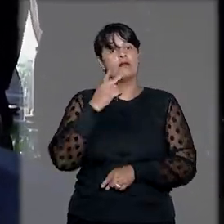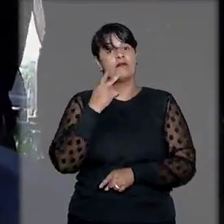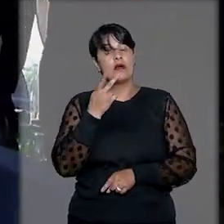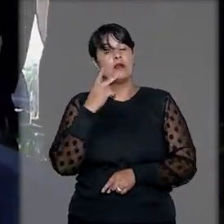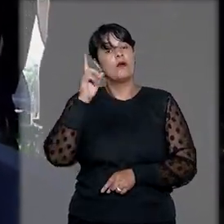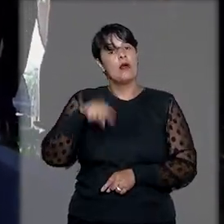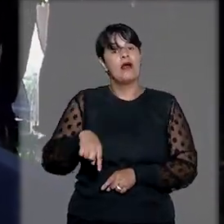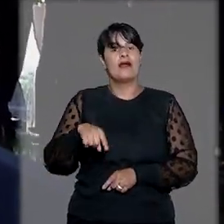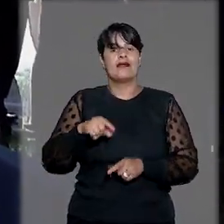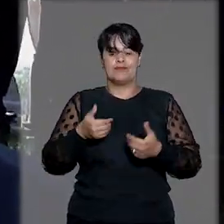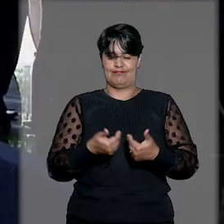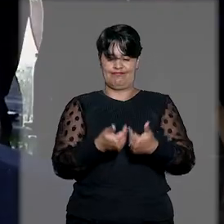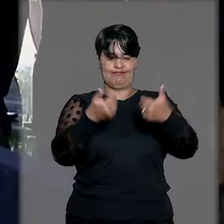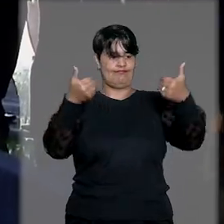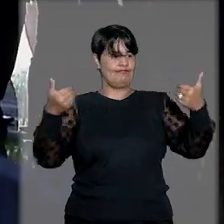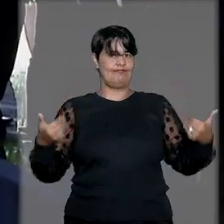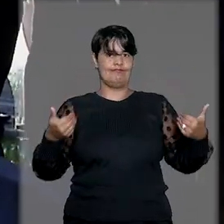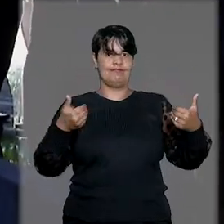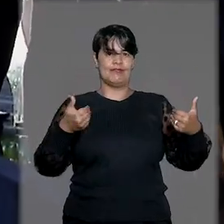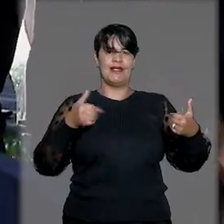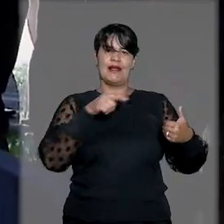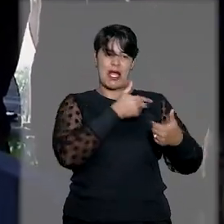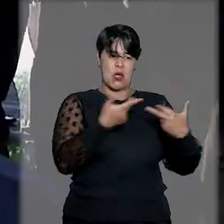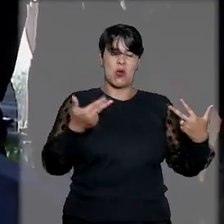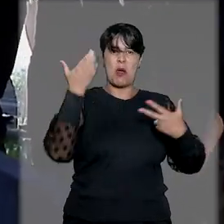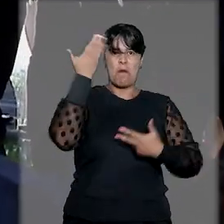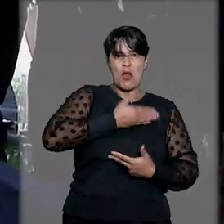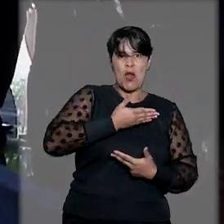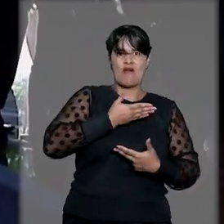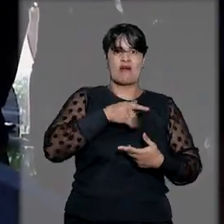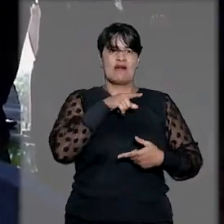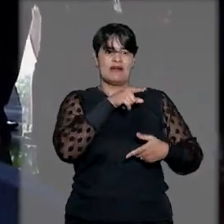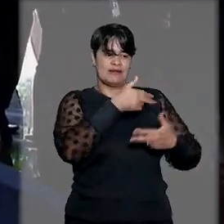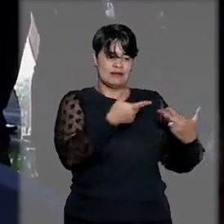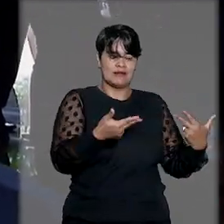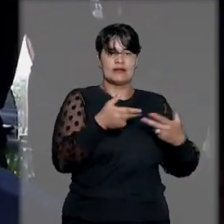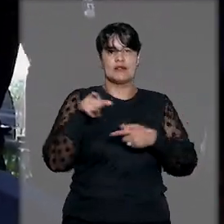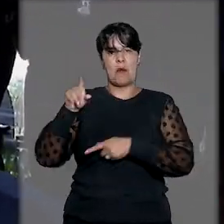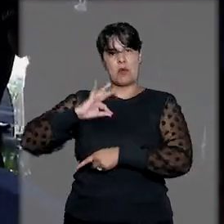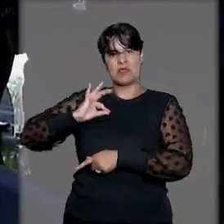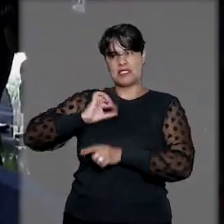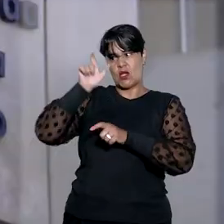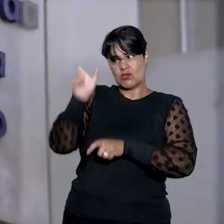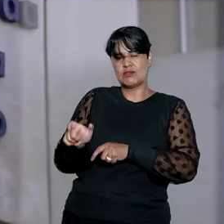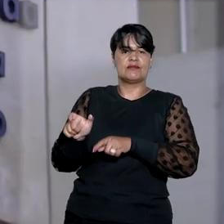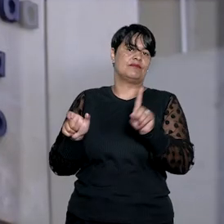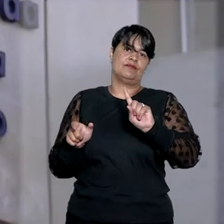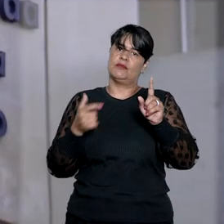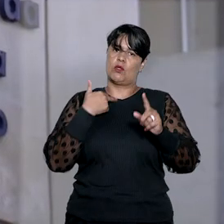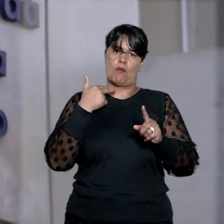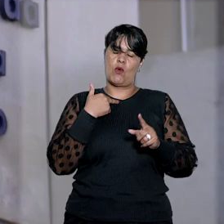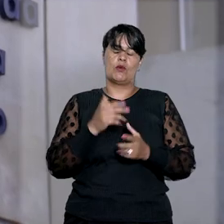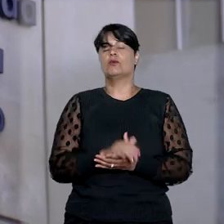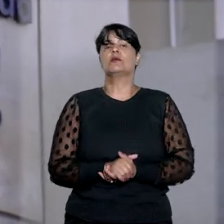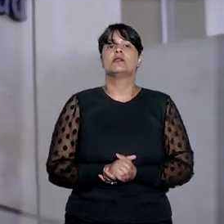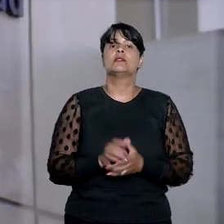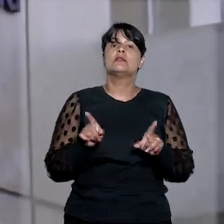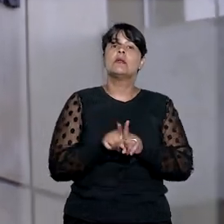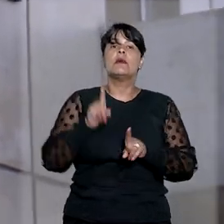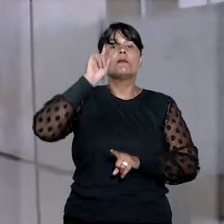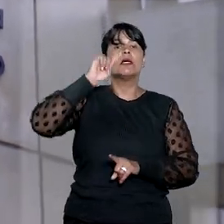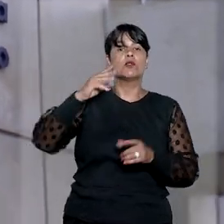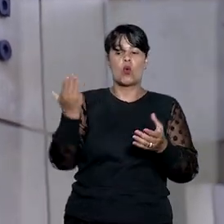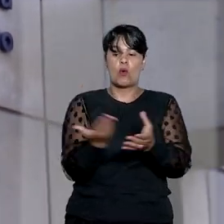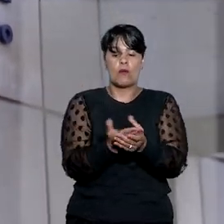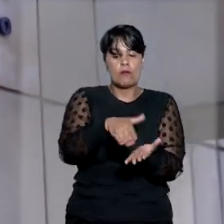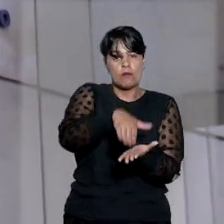impossível separar das demais provas a conduta de policiais que praticaram tortura. O ministro também determinou o